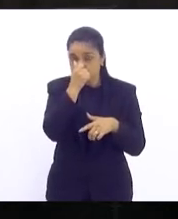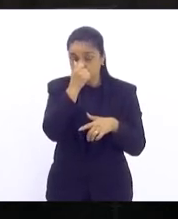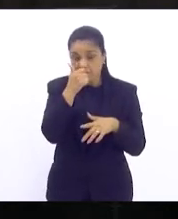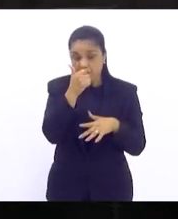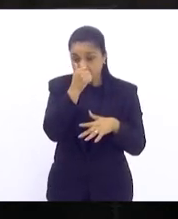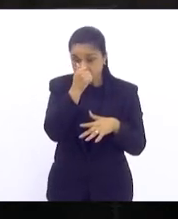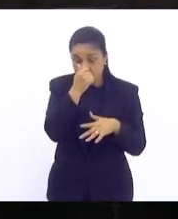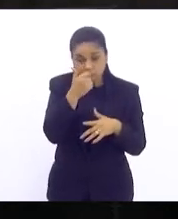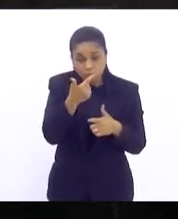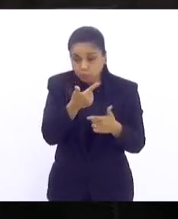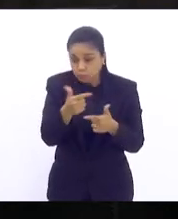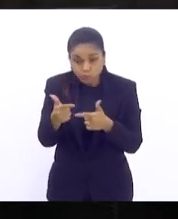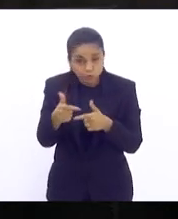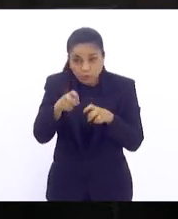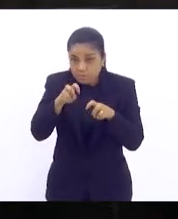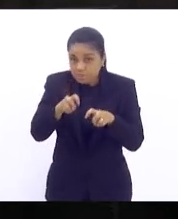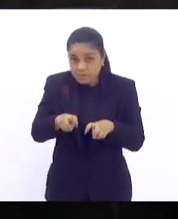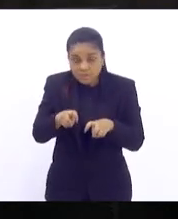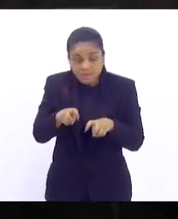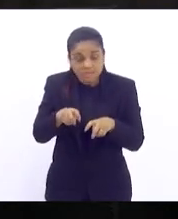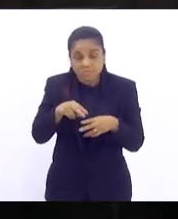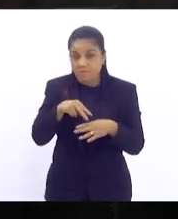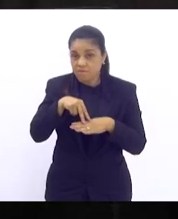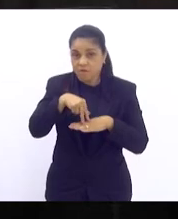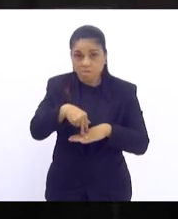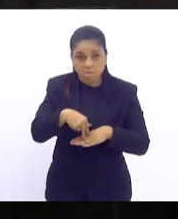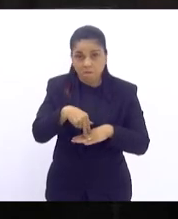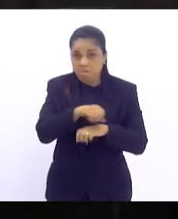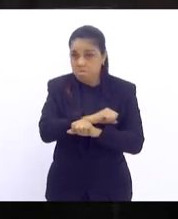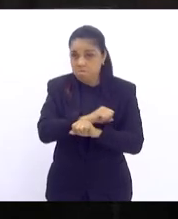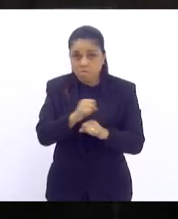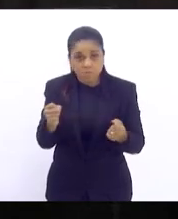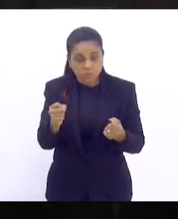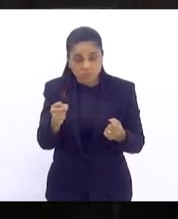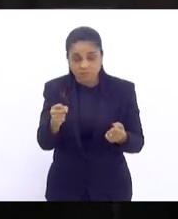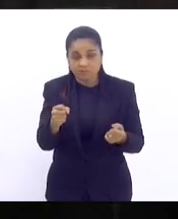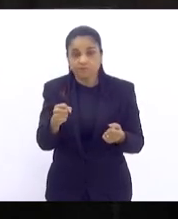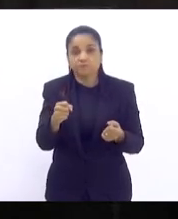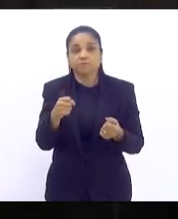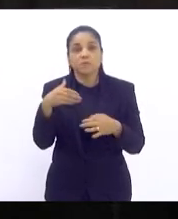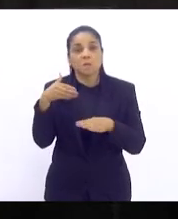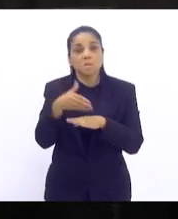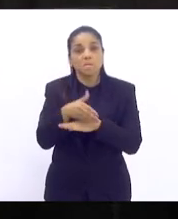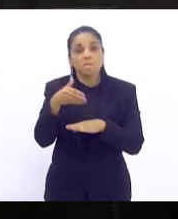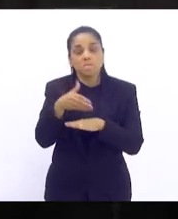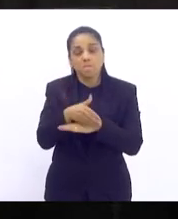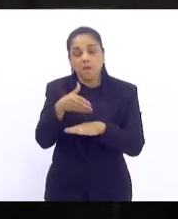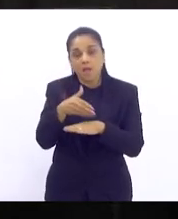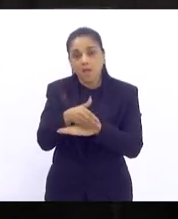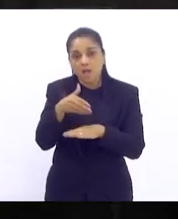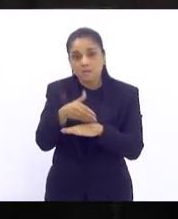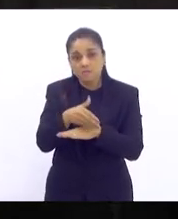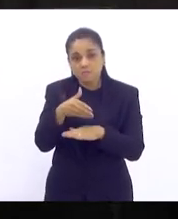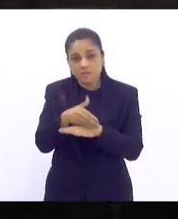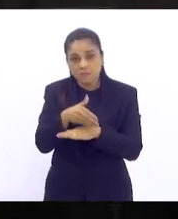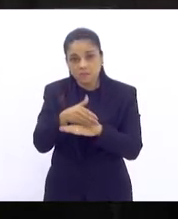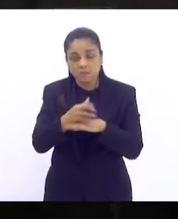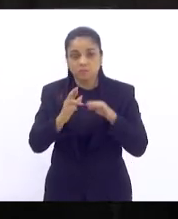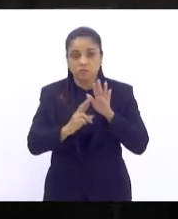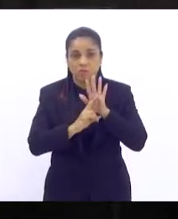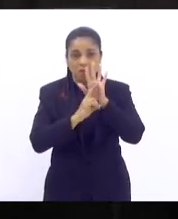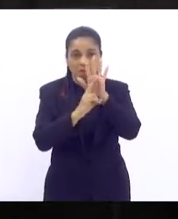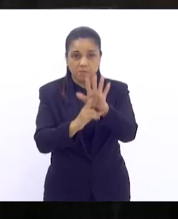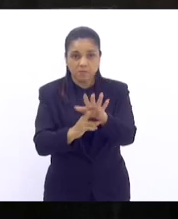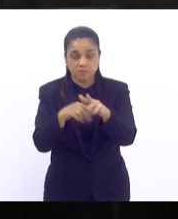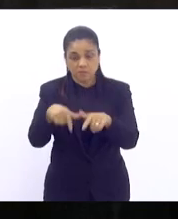inclusive para as pessoas se acomodarem com participação não apenas de representantes